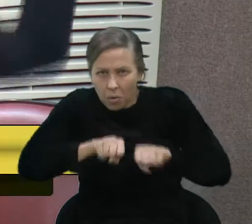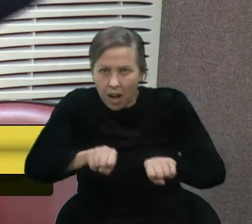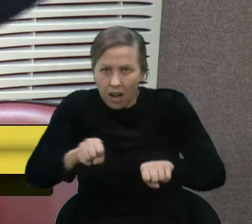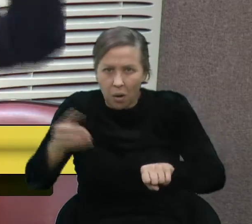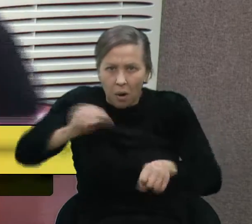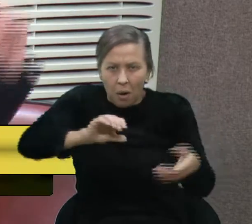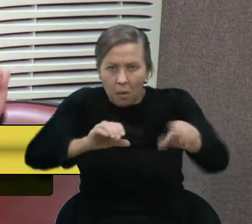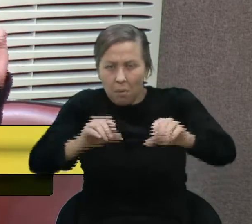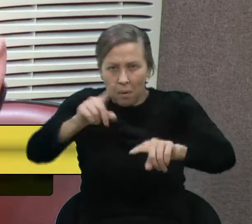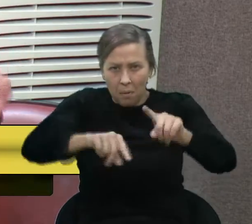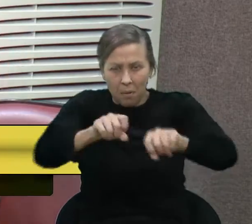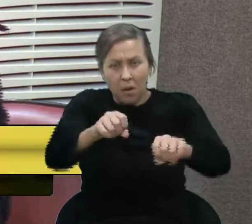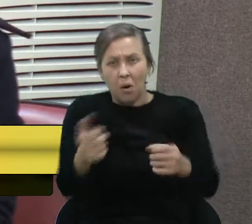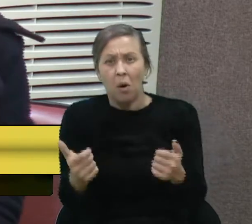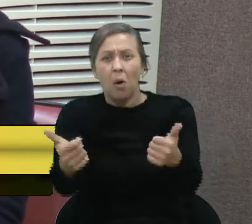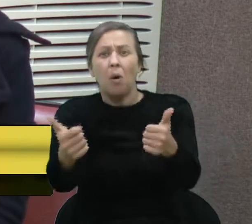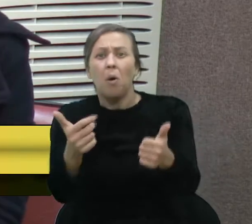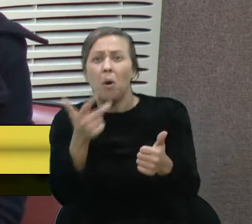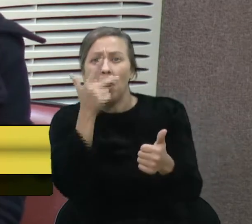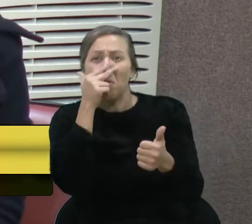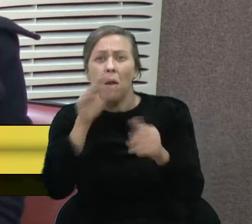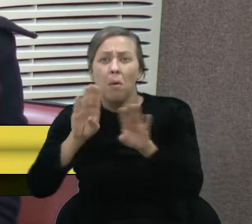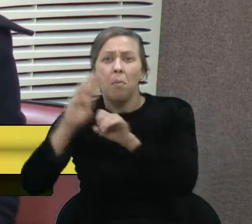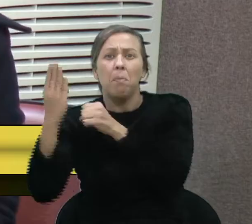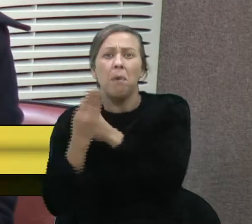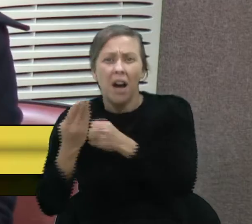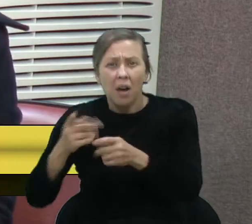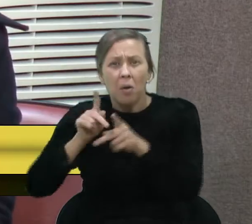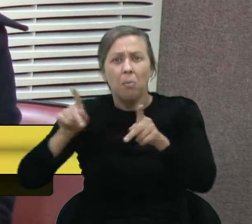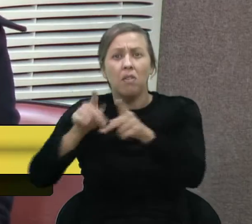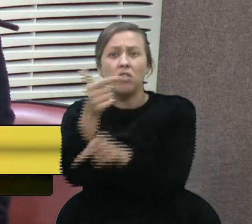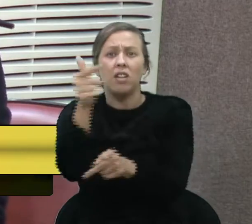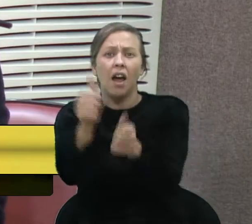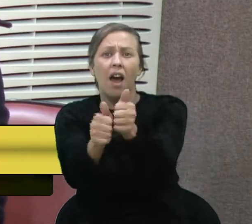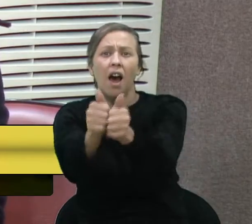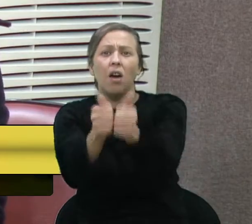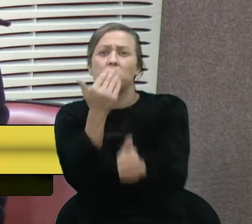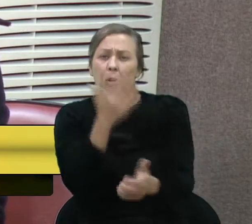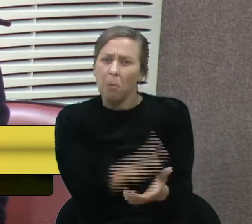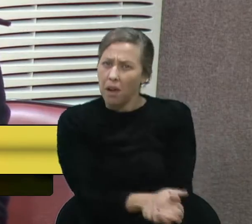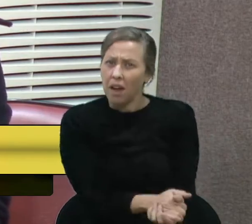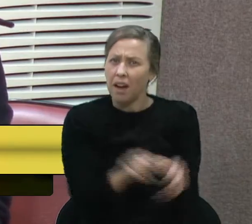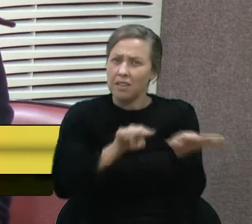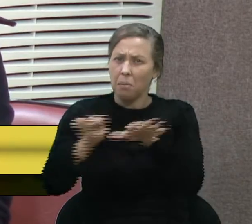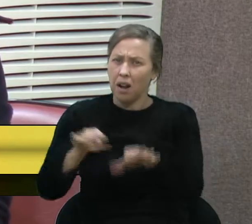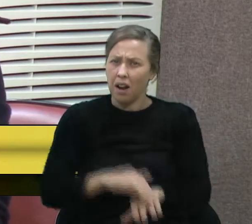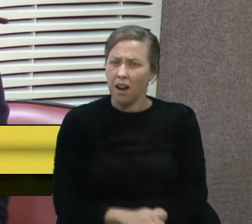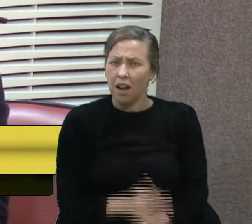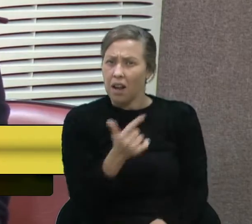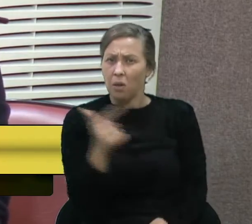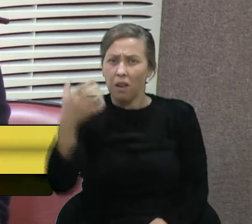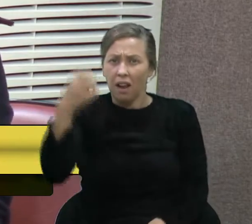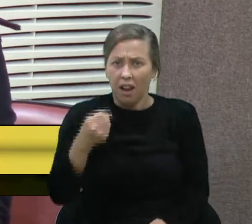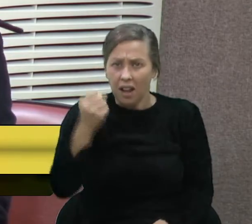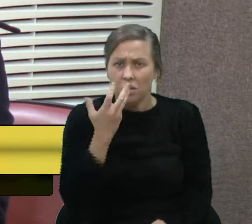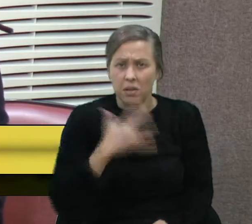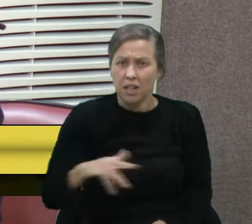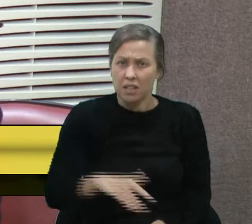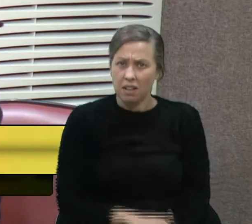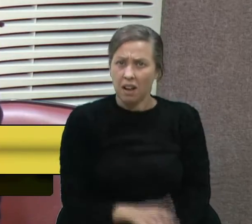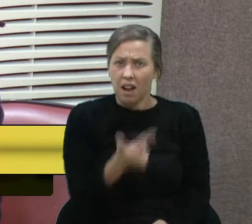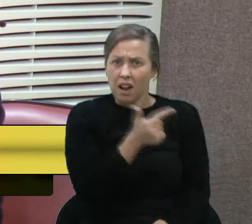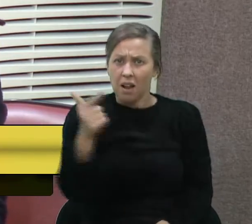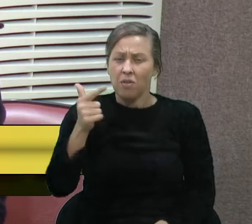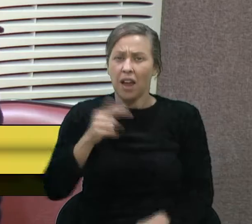Ou parecido com a população dos nossos bairros, que só tem arroz para comer a semana inteira, que não tem leite para criança, que não